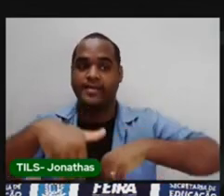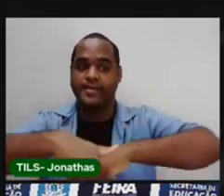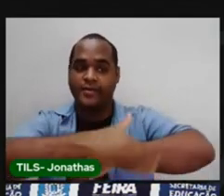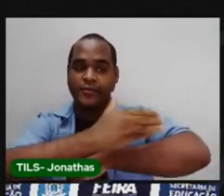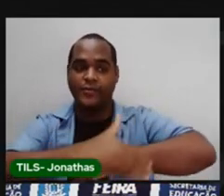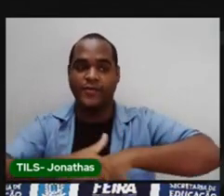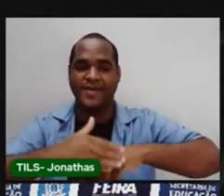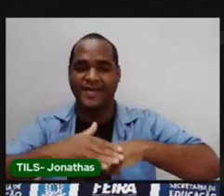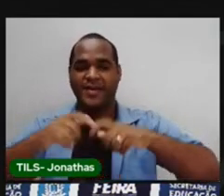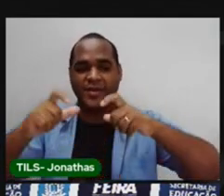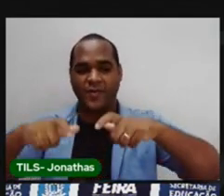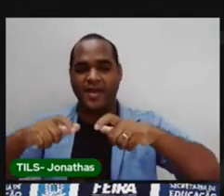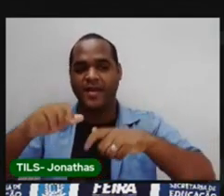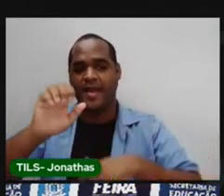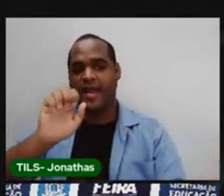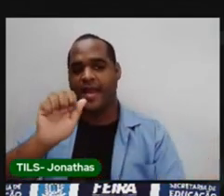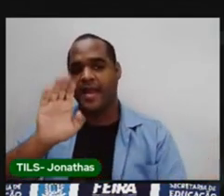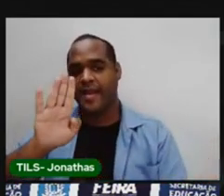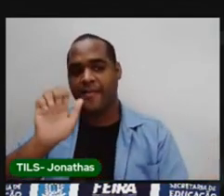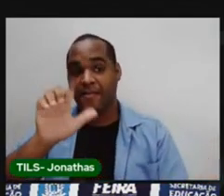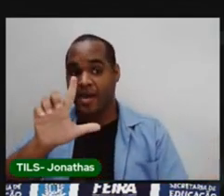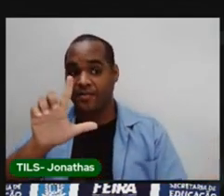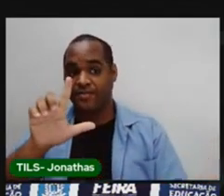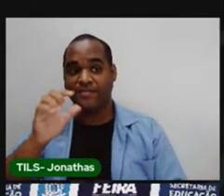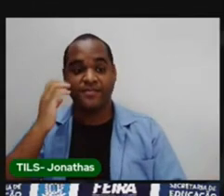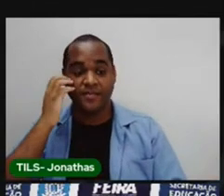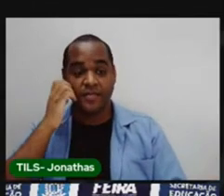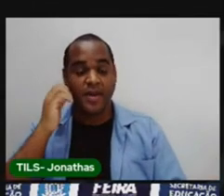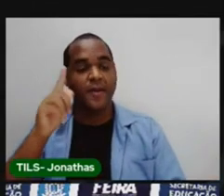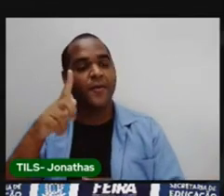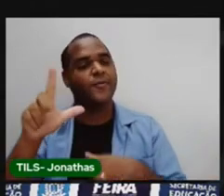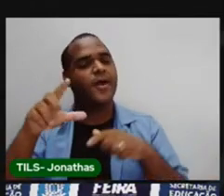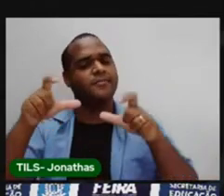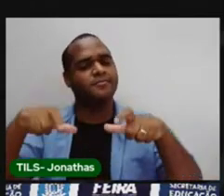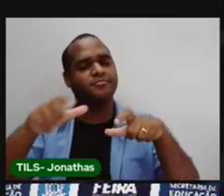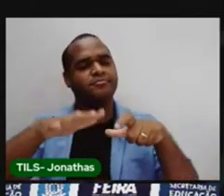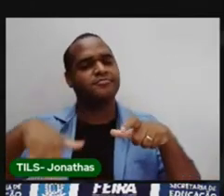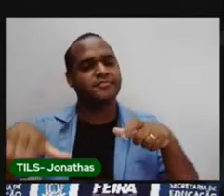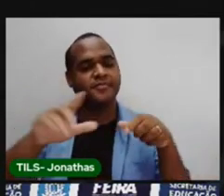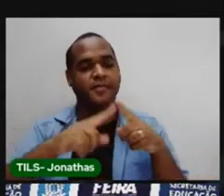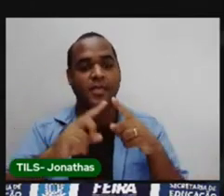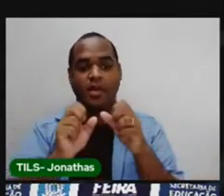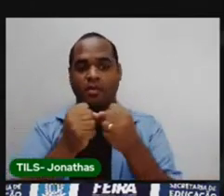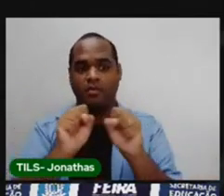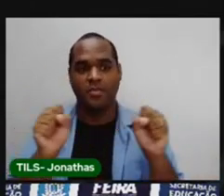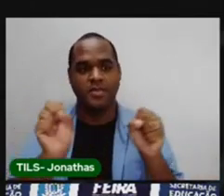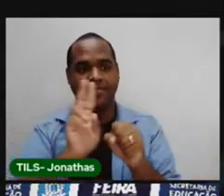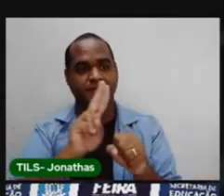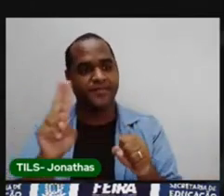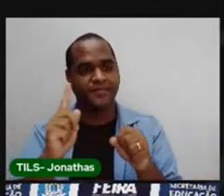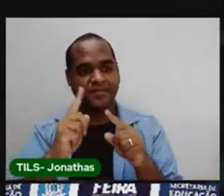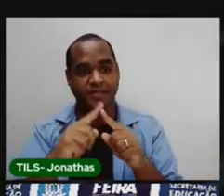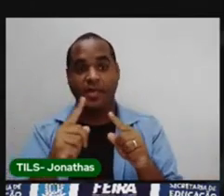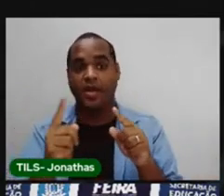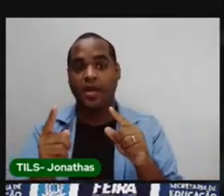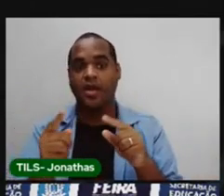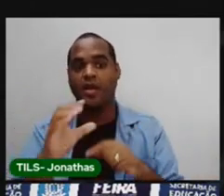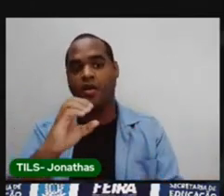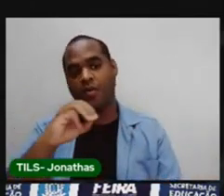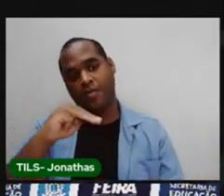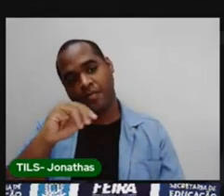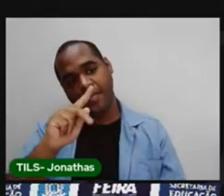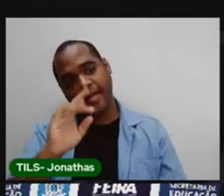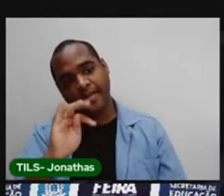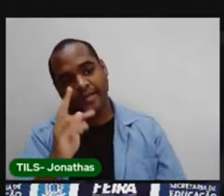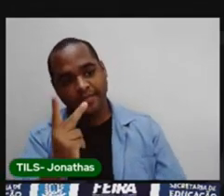hoje é a Sexta do Povo. E o armazém tinha um nome bem grande. Companhia de